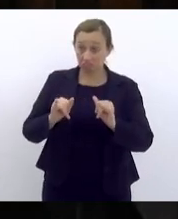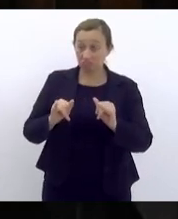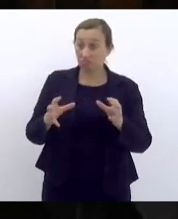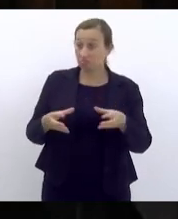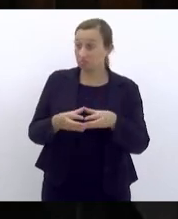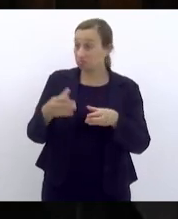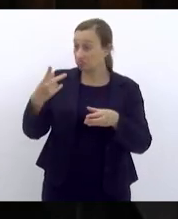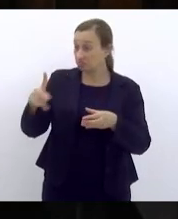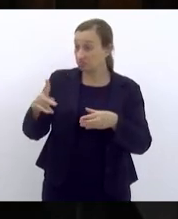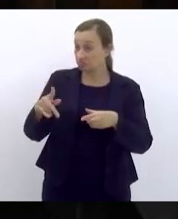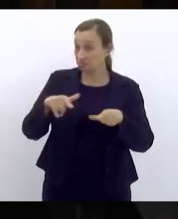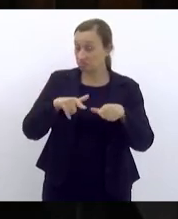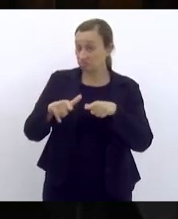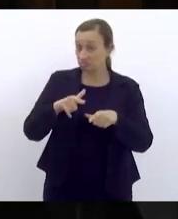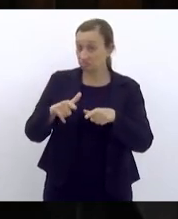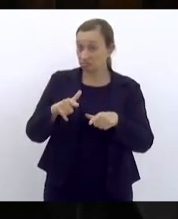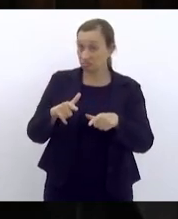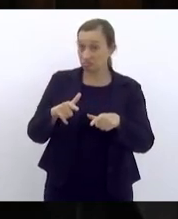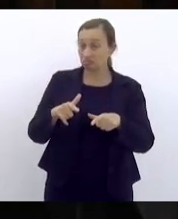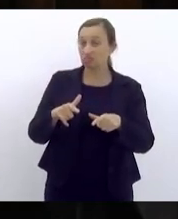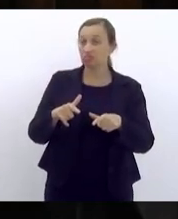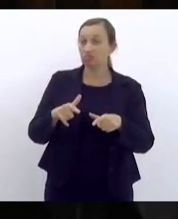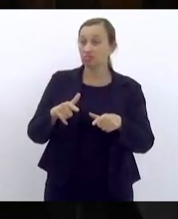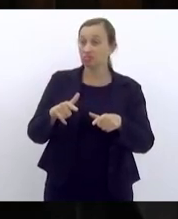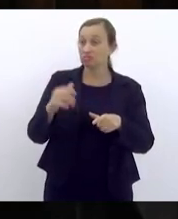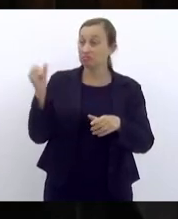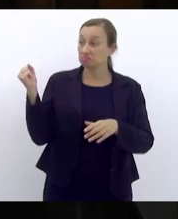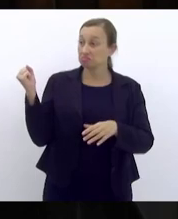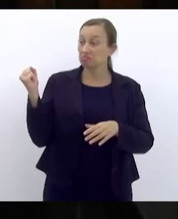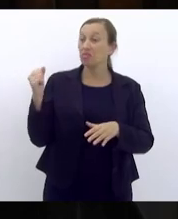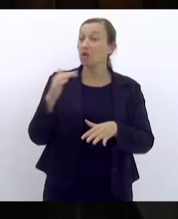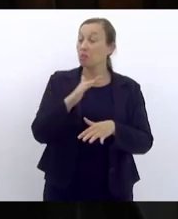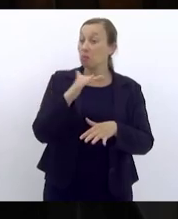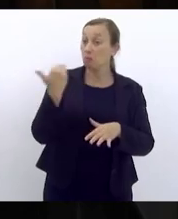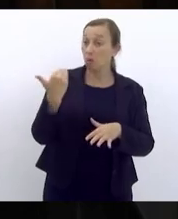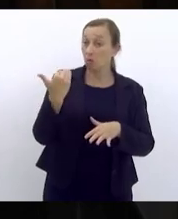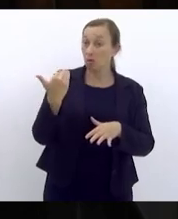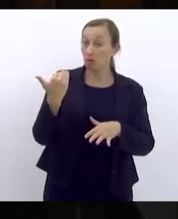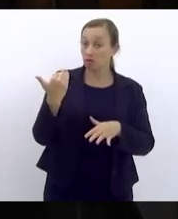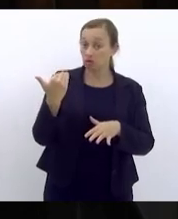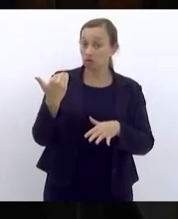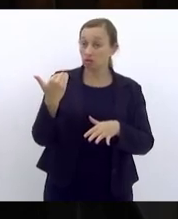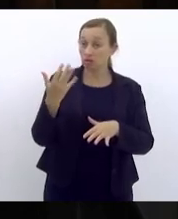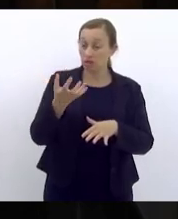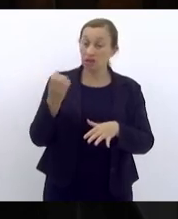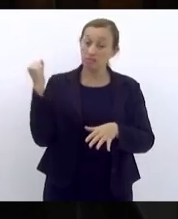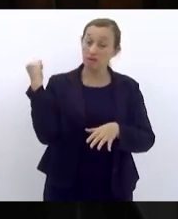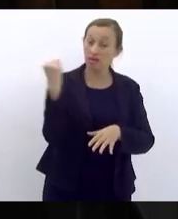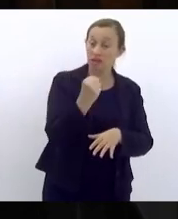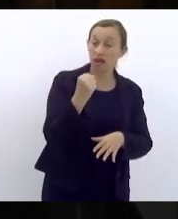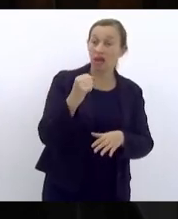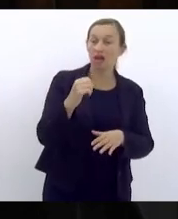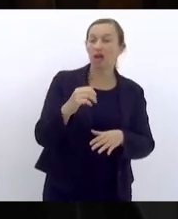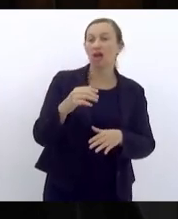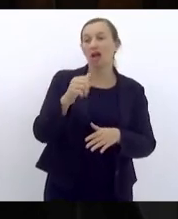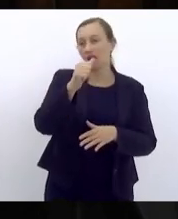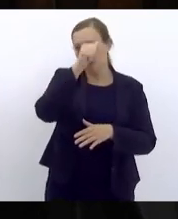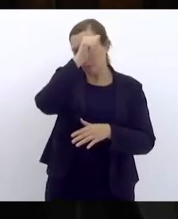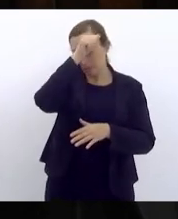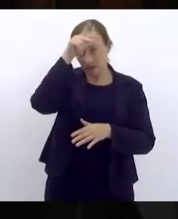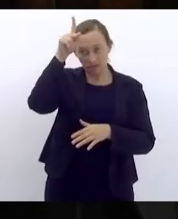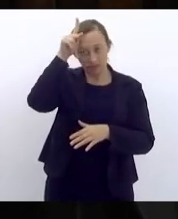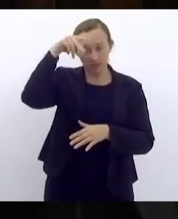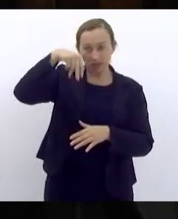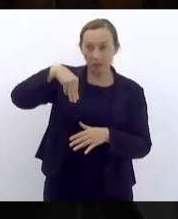dele com ameaças de morte a subprefeita Marli Peçanha para não